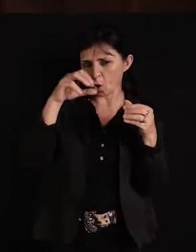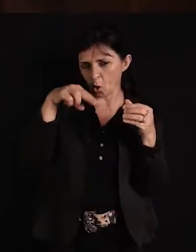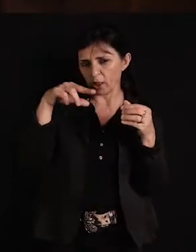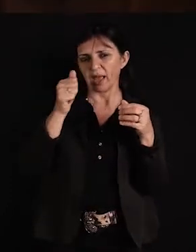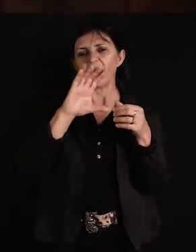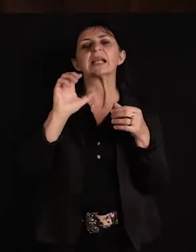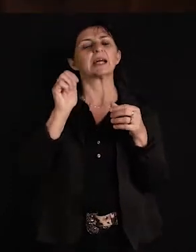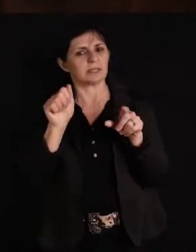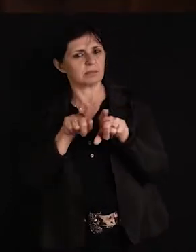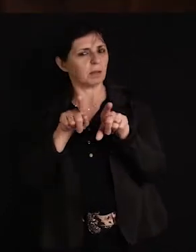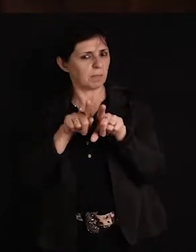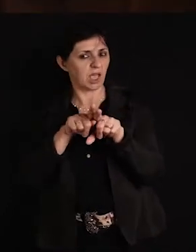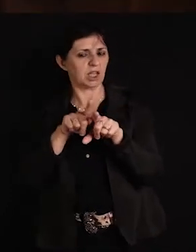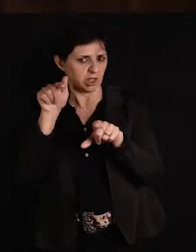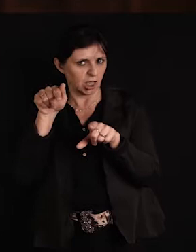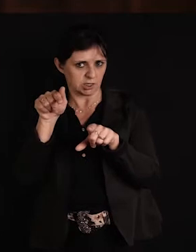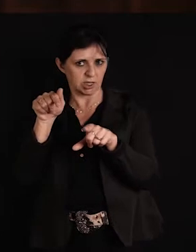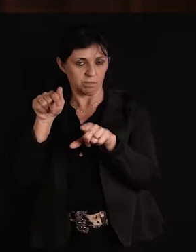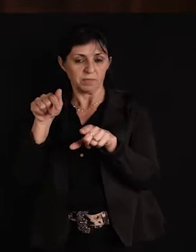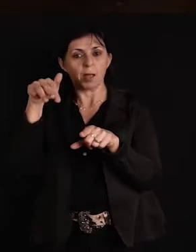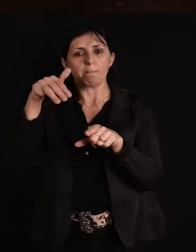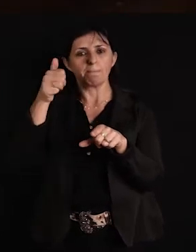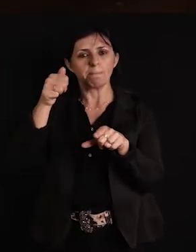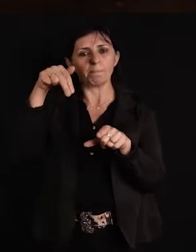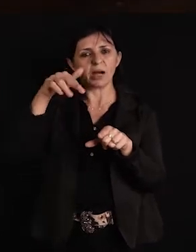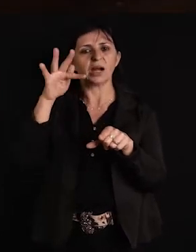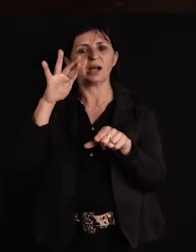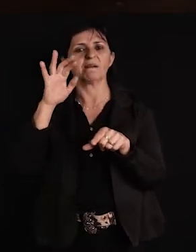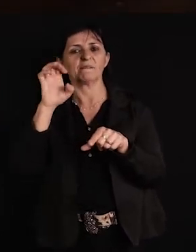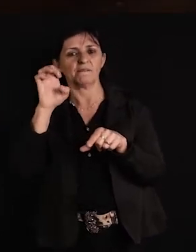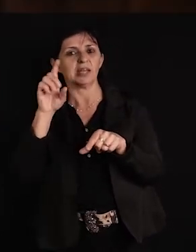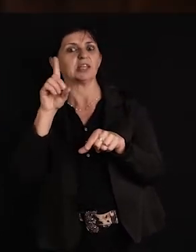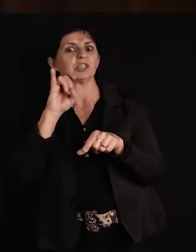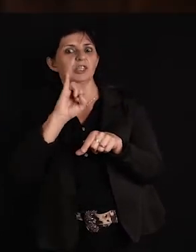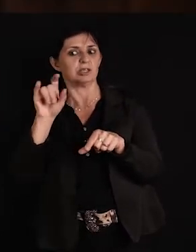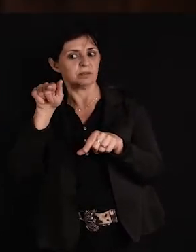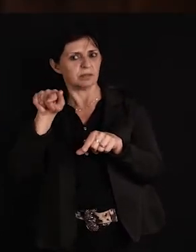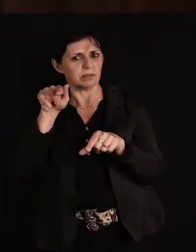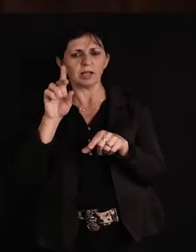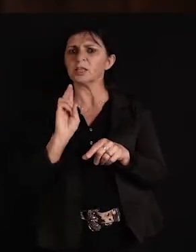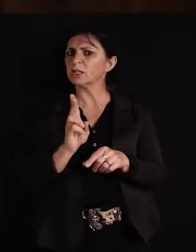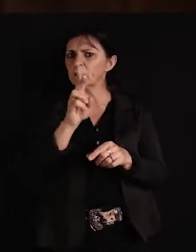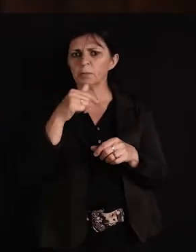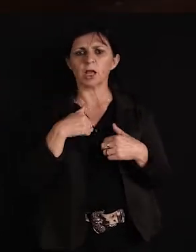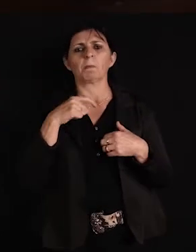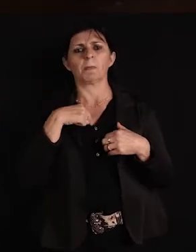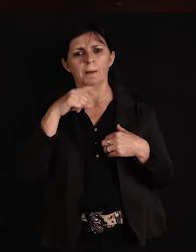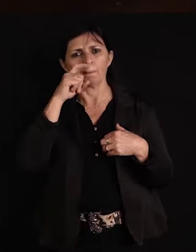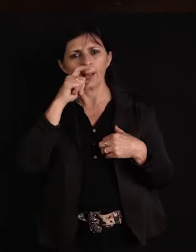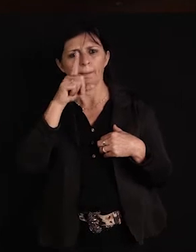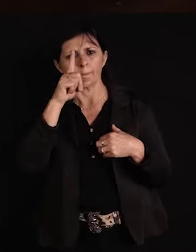dos Monarcas na região de Santo Ângelo, que é a minha terra natal, sempre que dava para a gente ir, nós íamos, eu, meu pai e minha mãe,